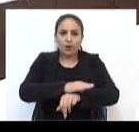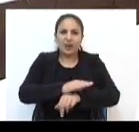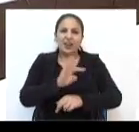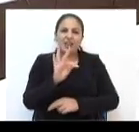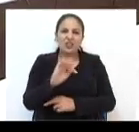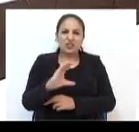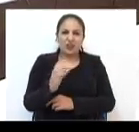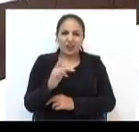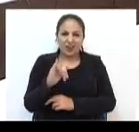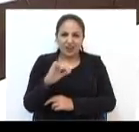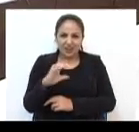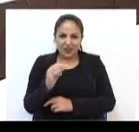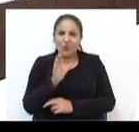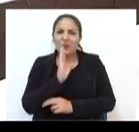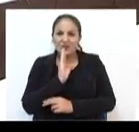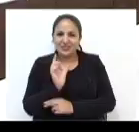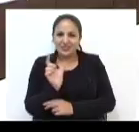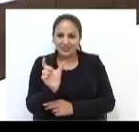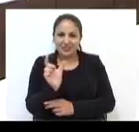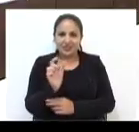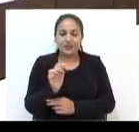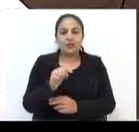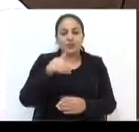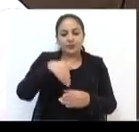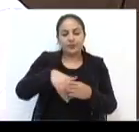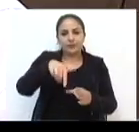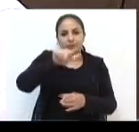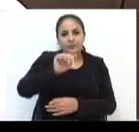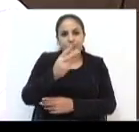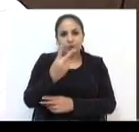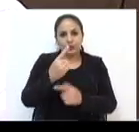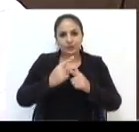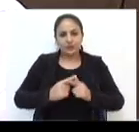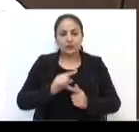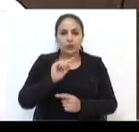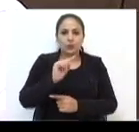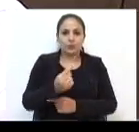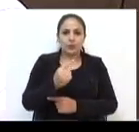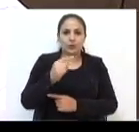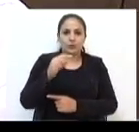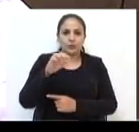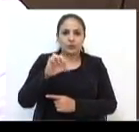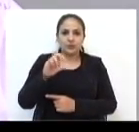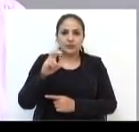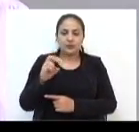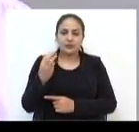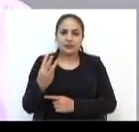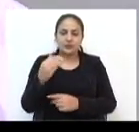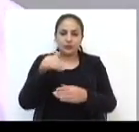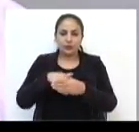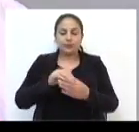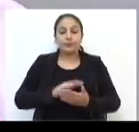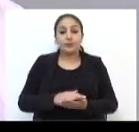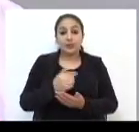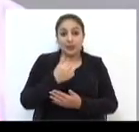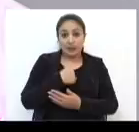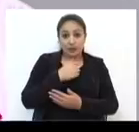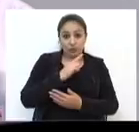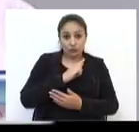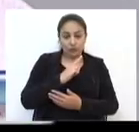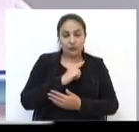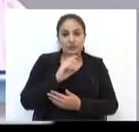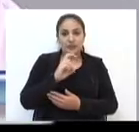como é conhecido, foi reeleito para o segundo mandato, com 1.953 votos. Eu tive 539